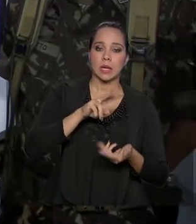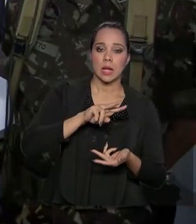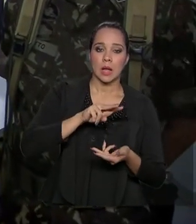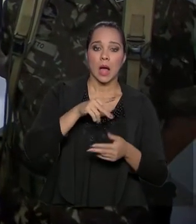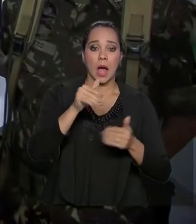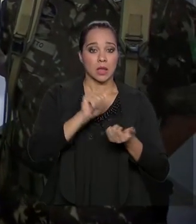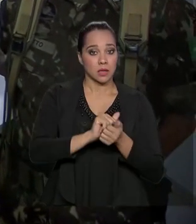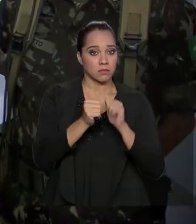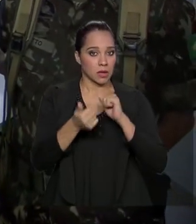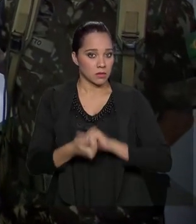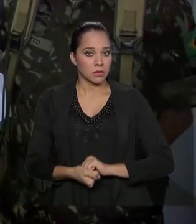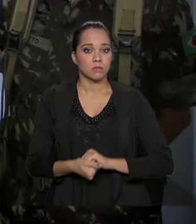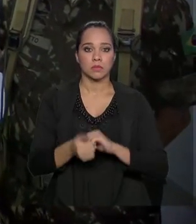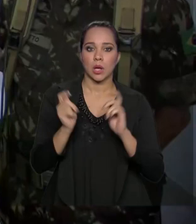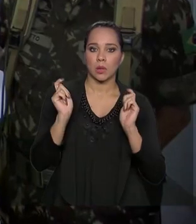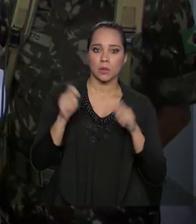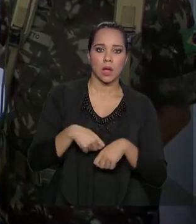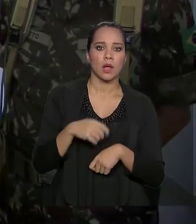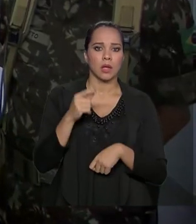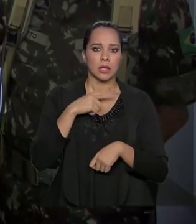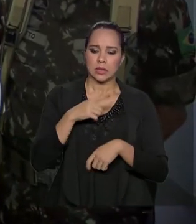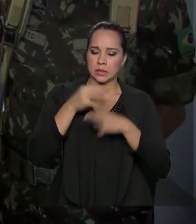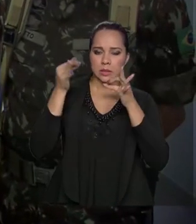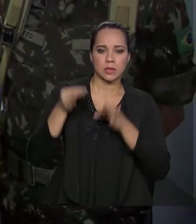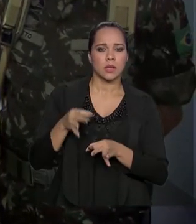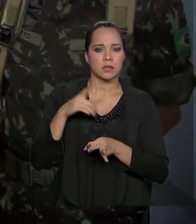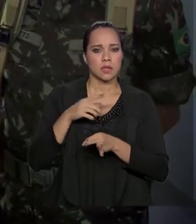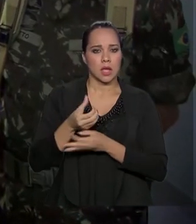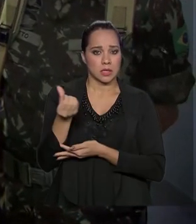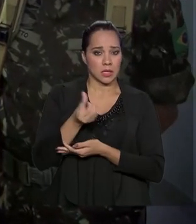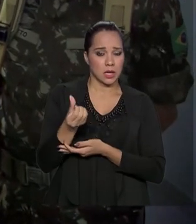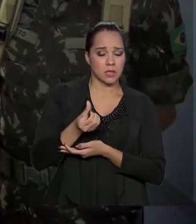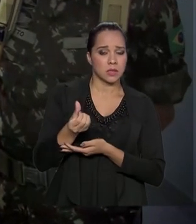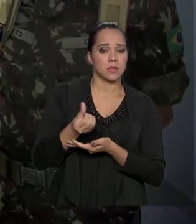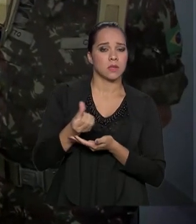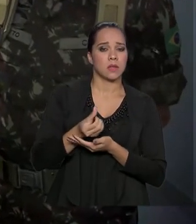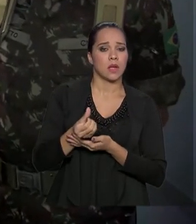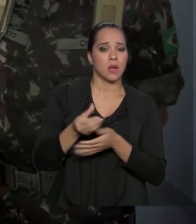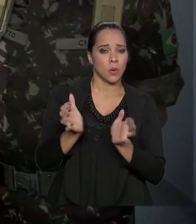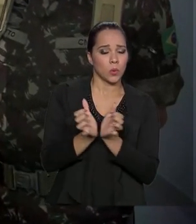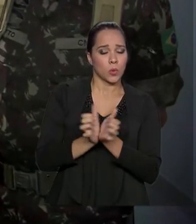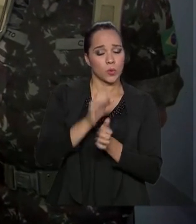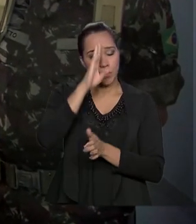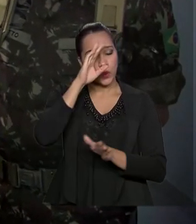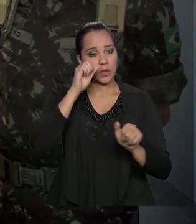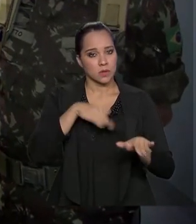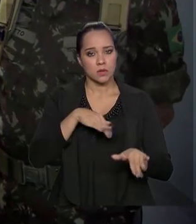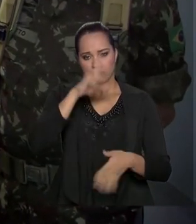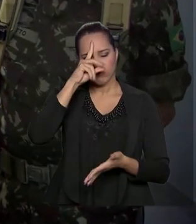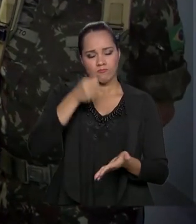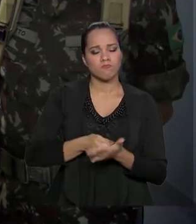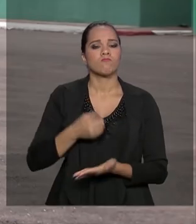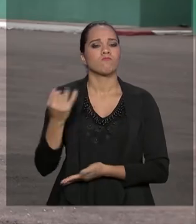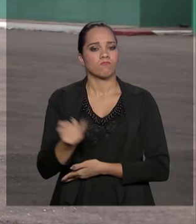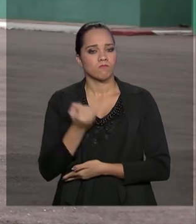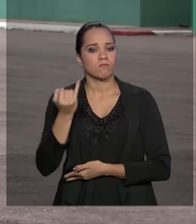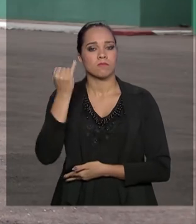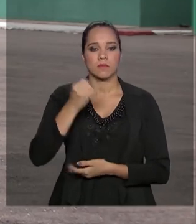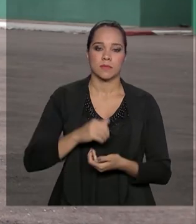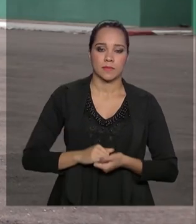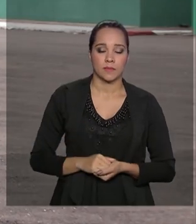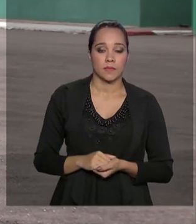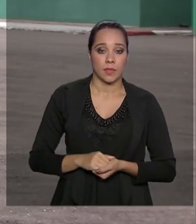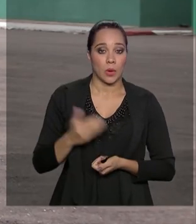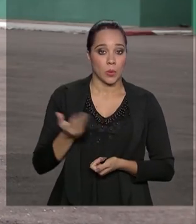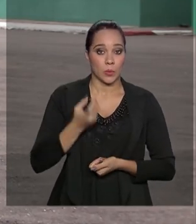de poder contar com o comando da 6ª Divisão do Exército foi uma decisão extremamente importante. Nesta